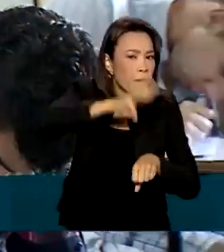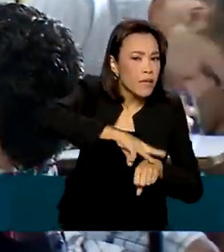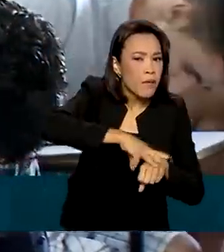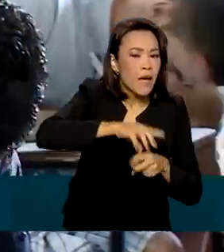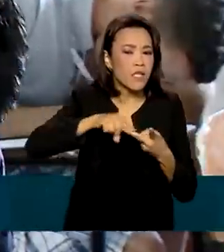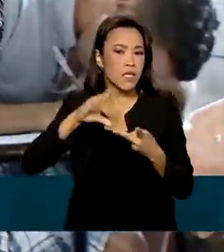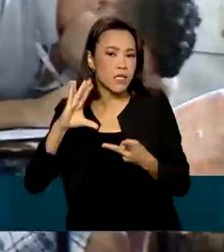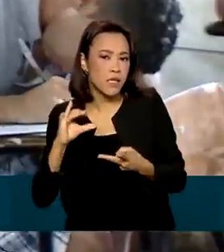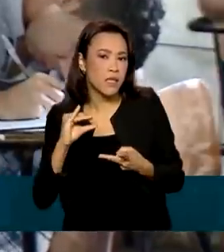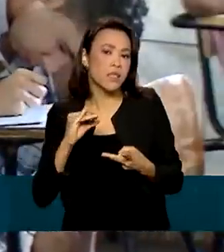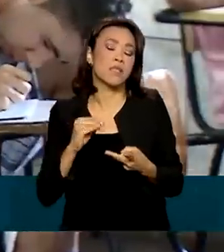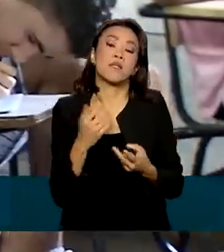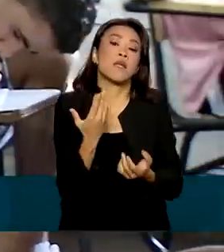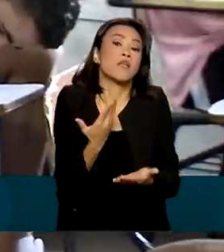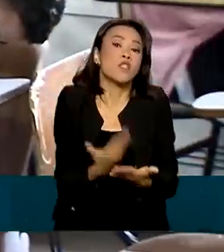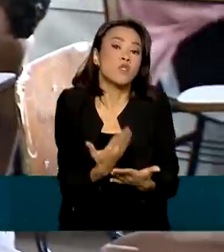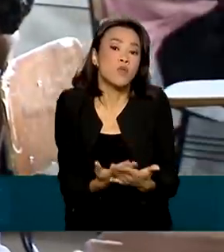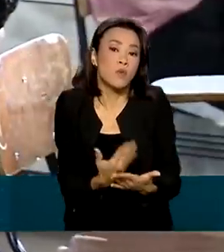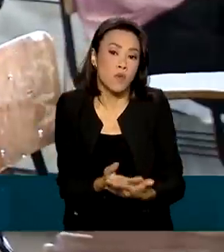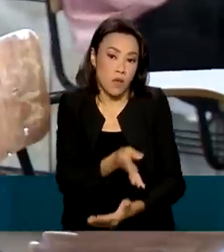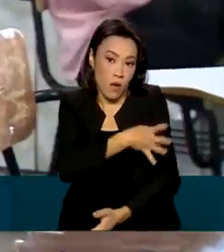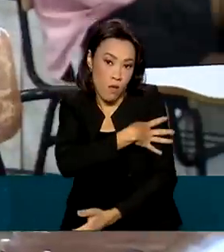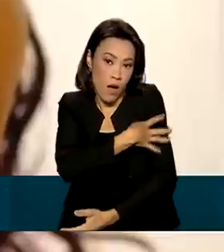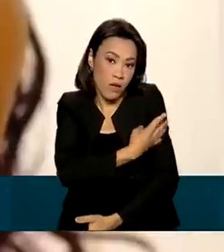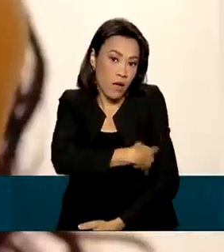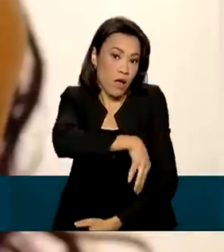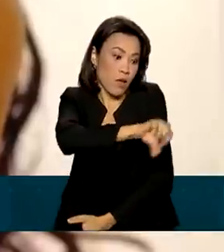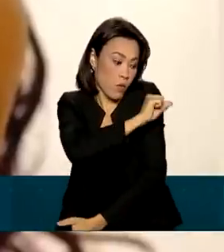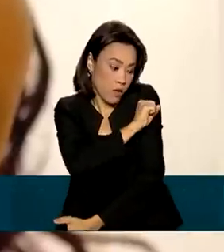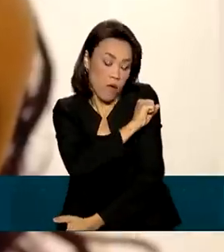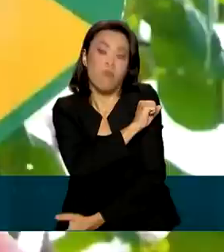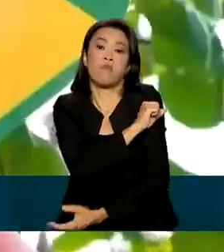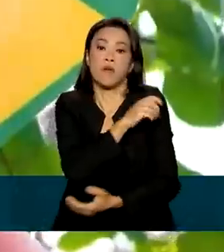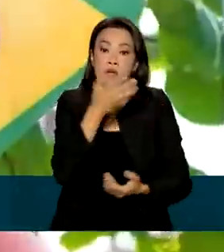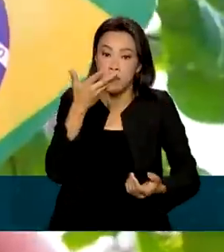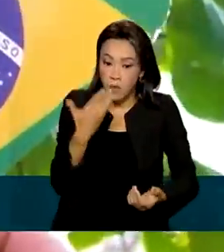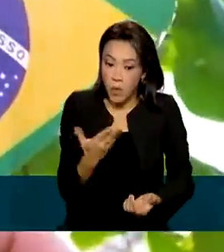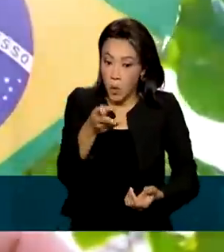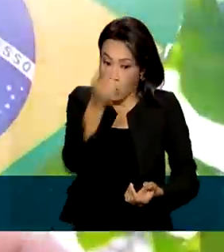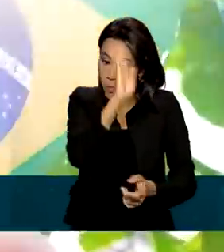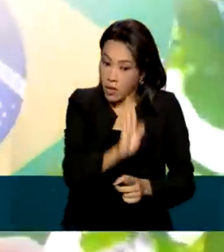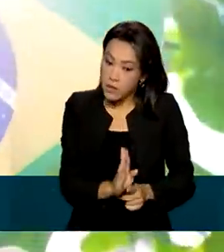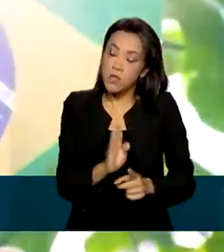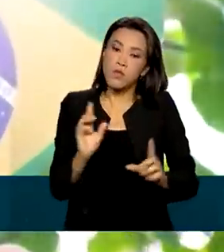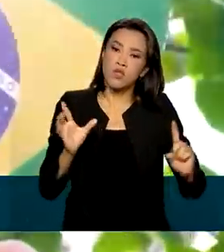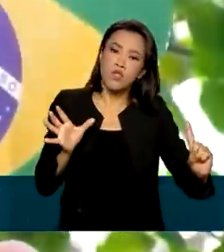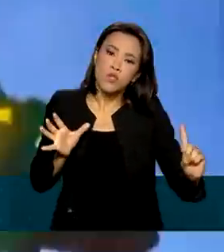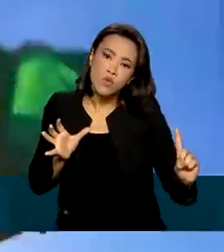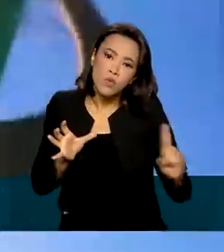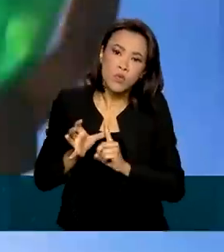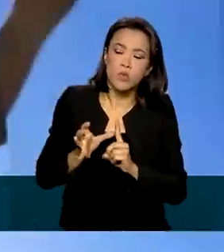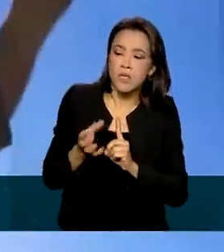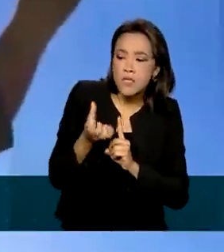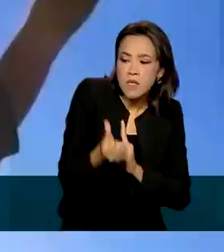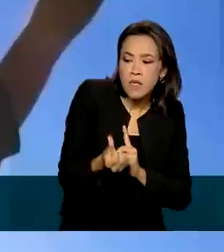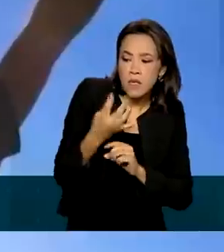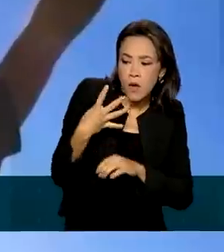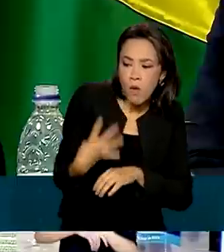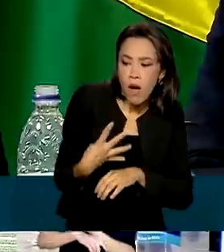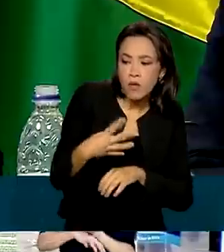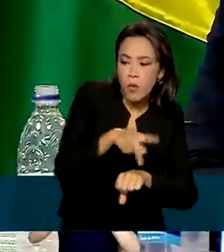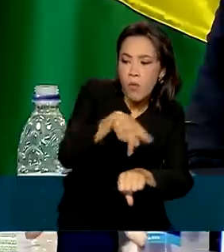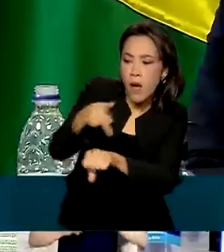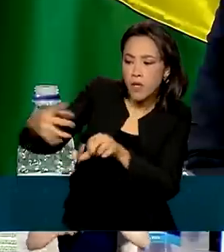quartas e oitavas séries do ensino básico. O Brasil se junta a outros 64 países.